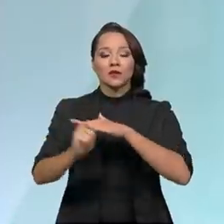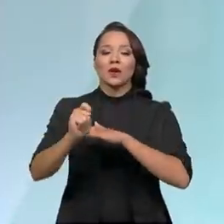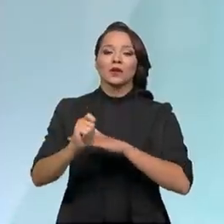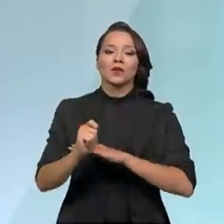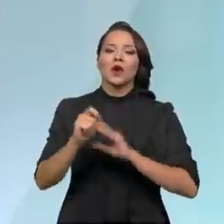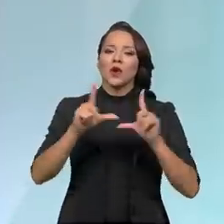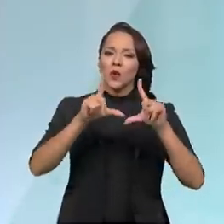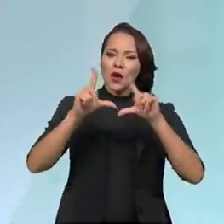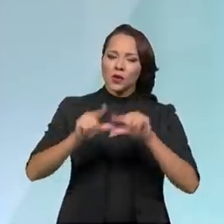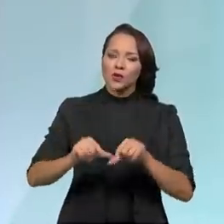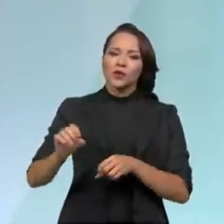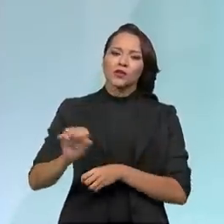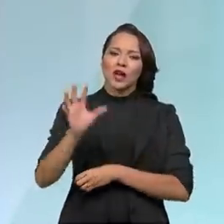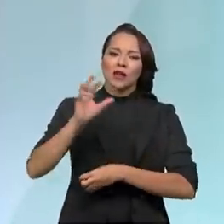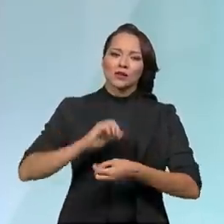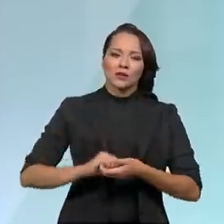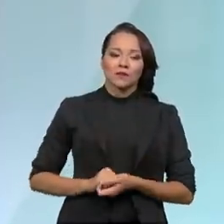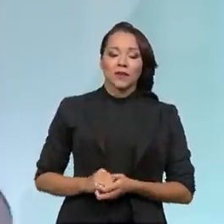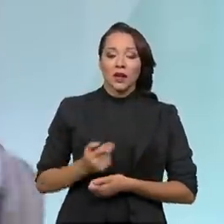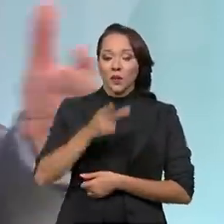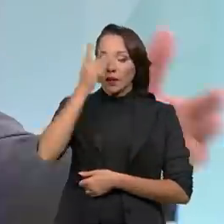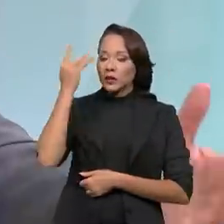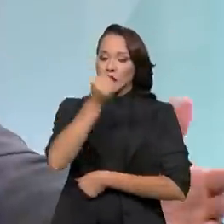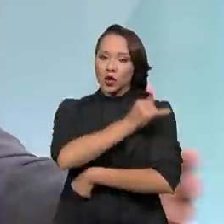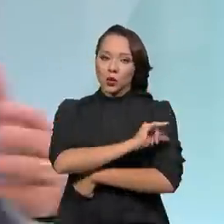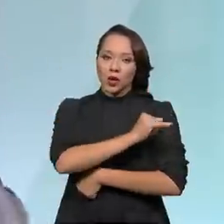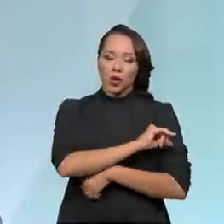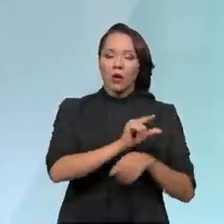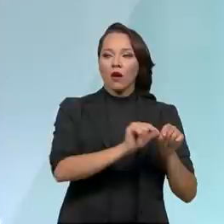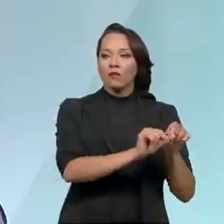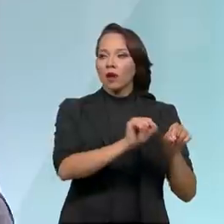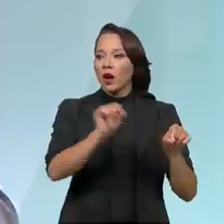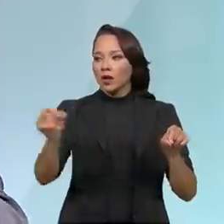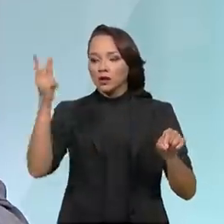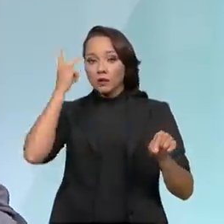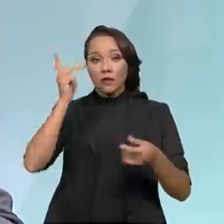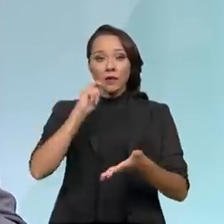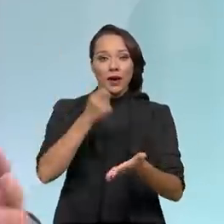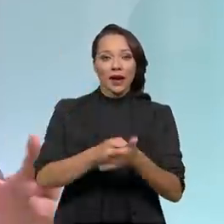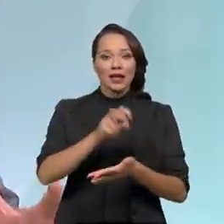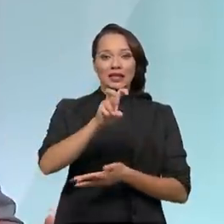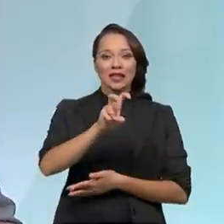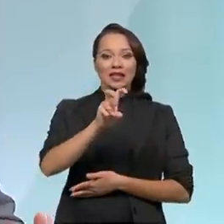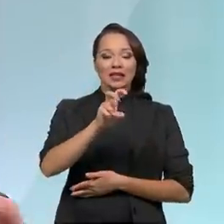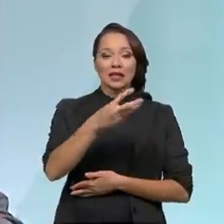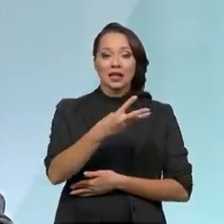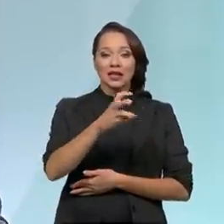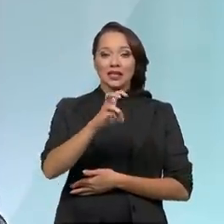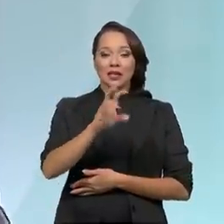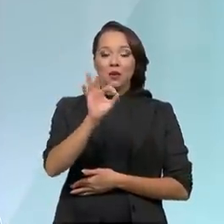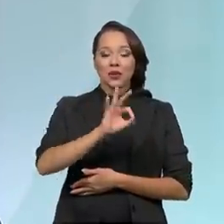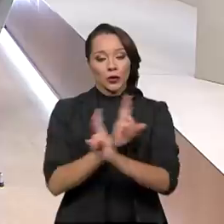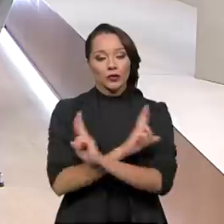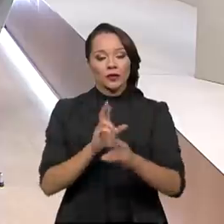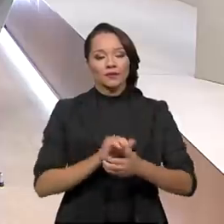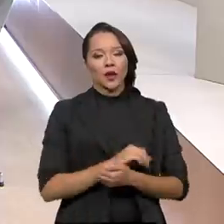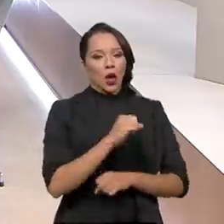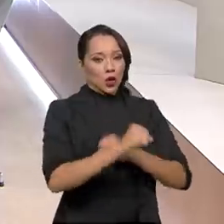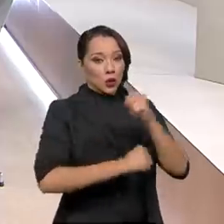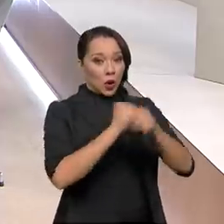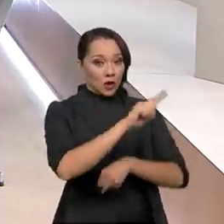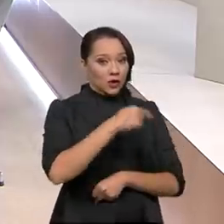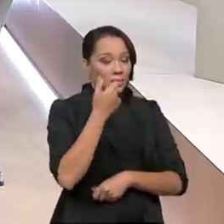com redução de tarifa. Então, aquele usuário que sai do Rio de Janeiro e vai para São Paulo, vai pagar 35% menos de tarifa. No ano que vem, uma grande